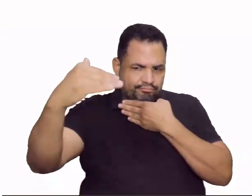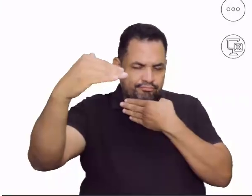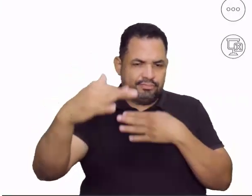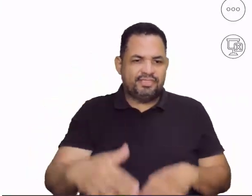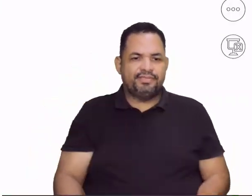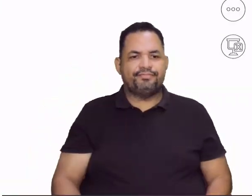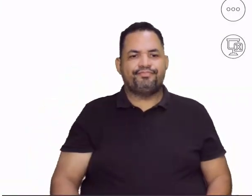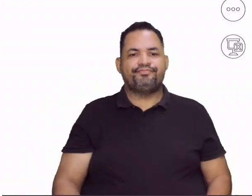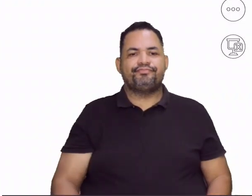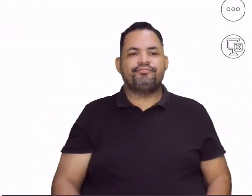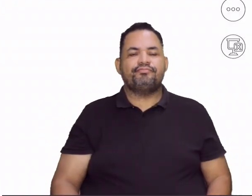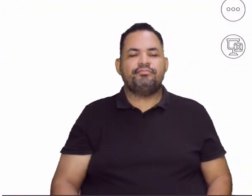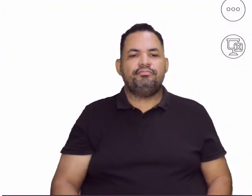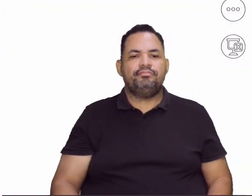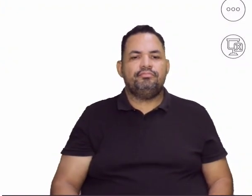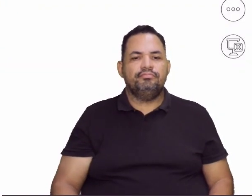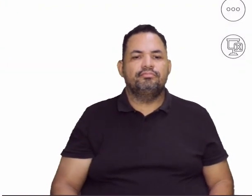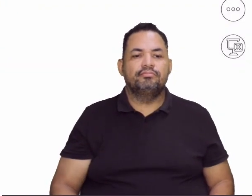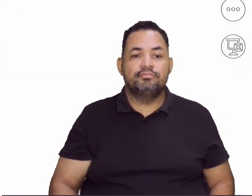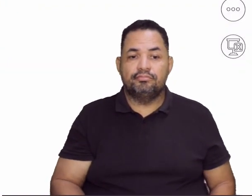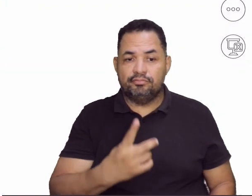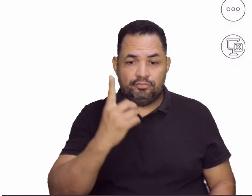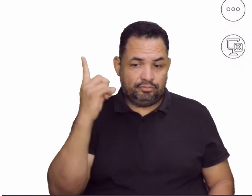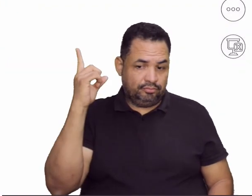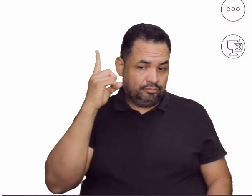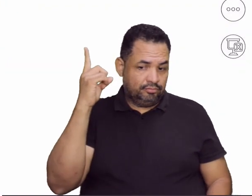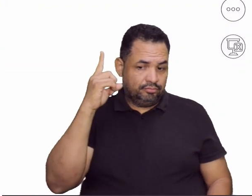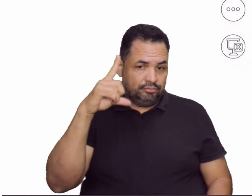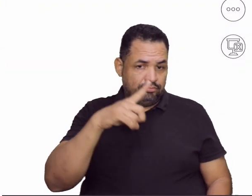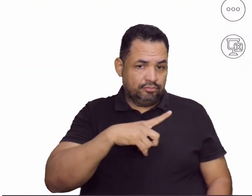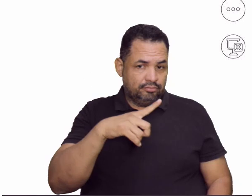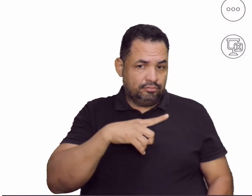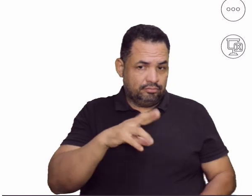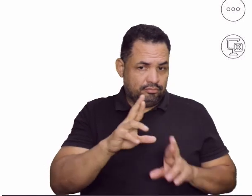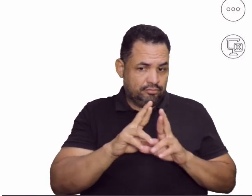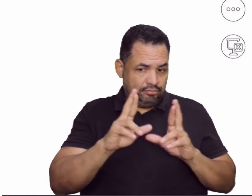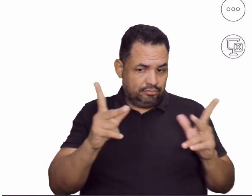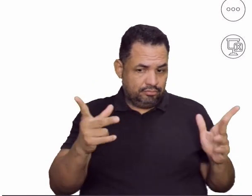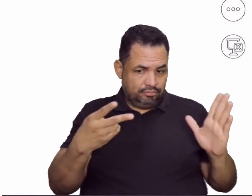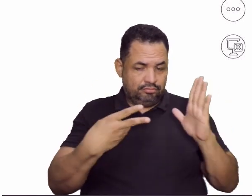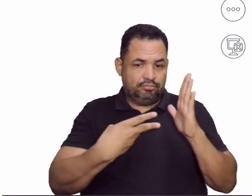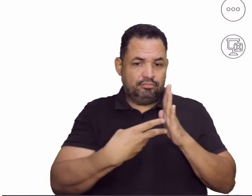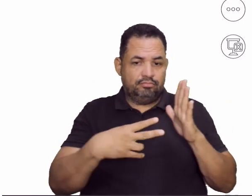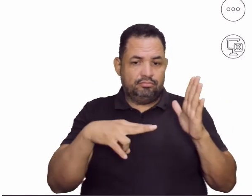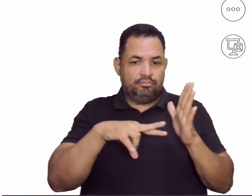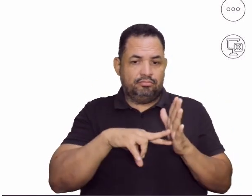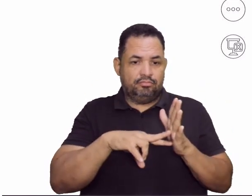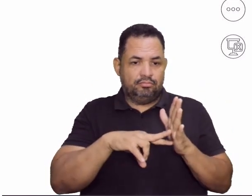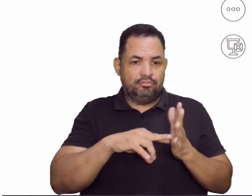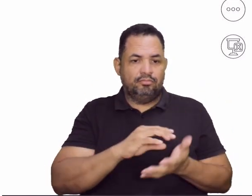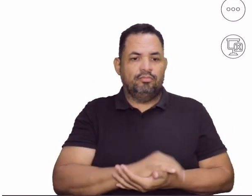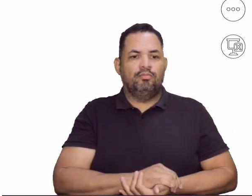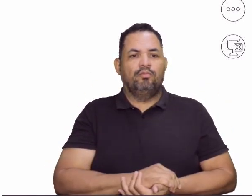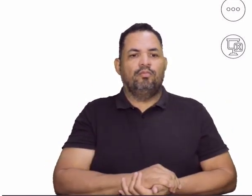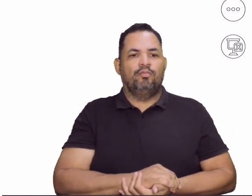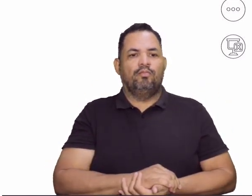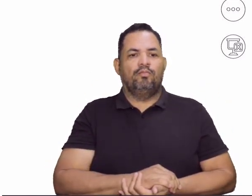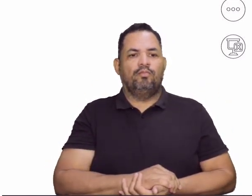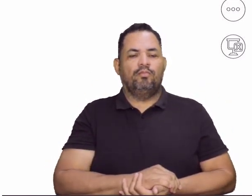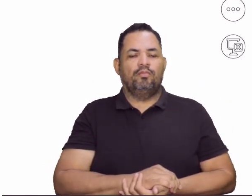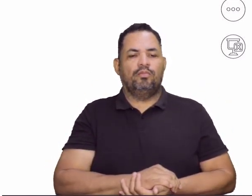Olha só, os jogos e os esportes, eles têm aí diferenças que são muito significativas.